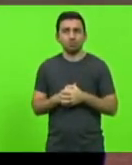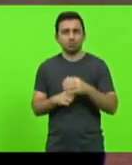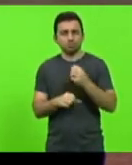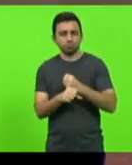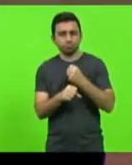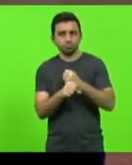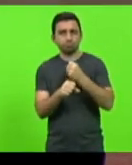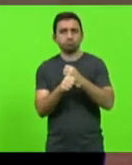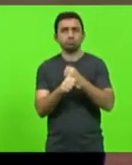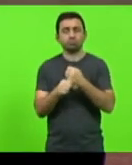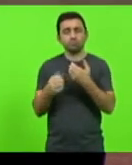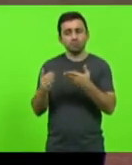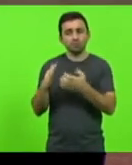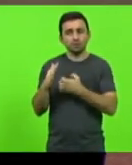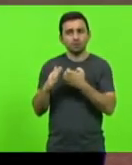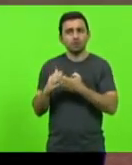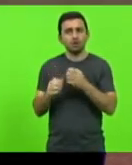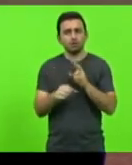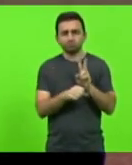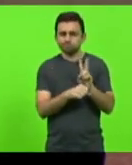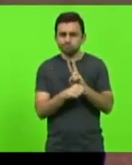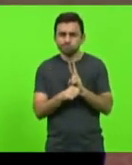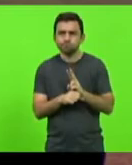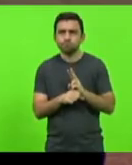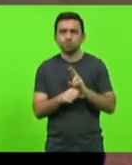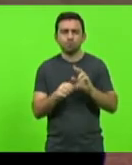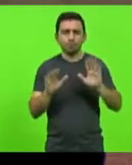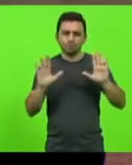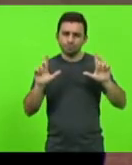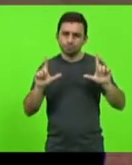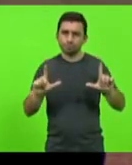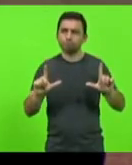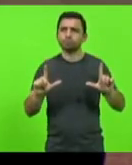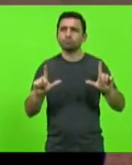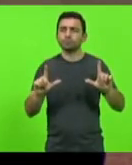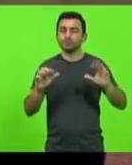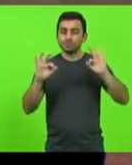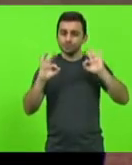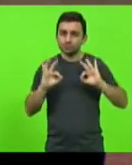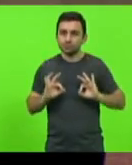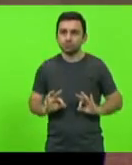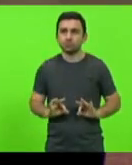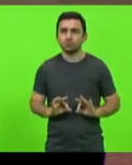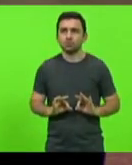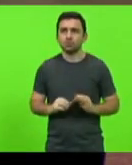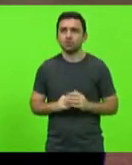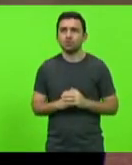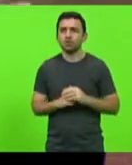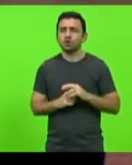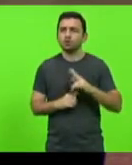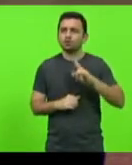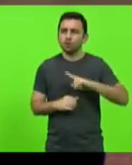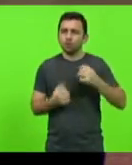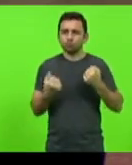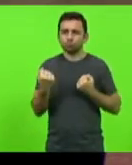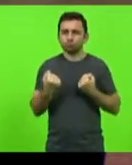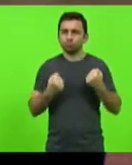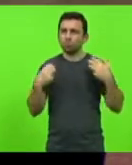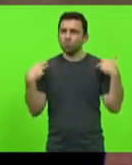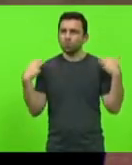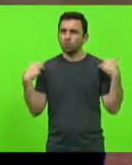recuperação, para que mantenha uma sinalização adequada, porque o usuário, ou seja, o motorista,